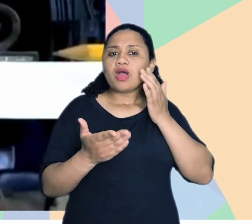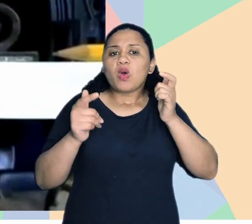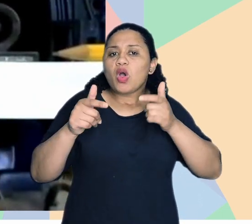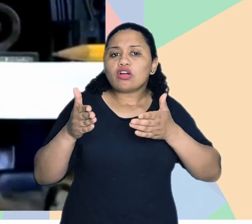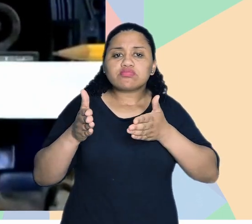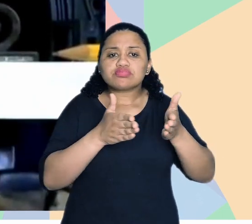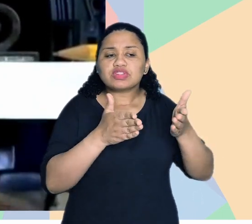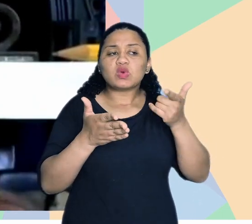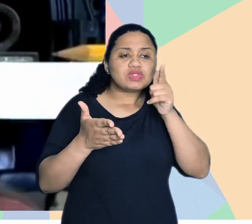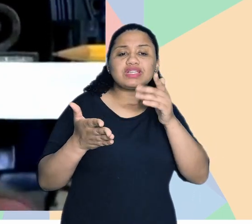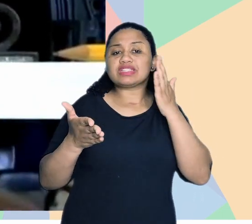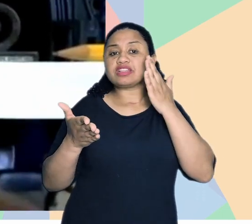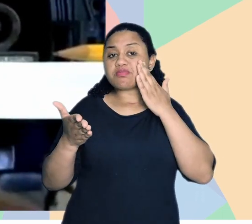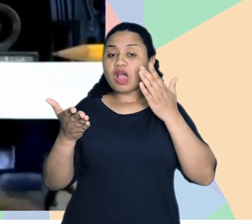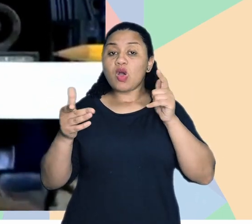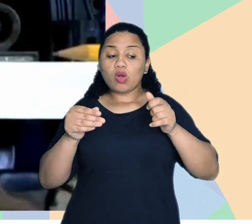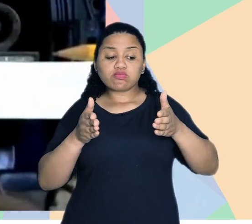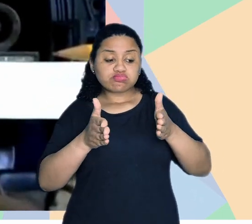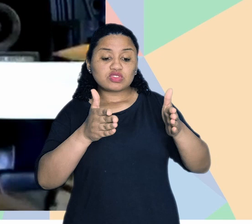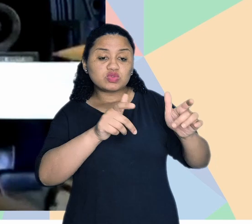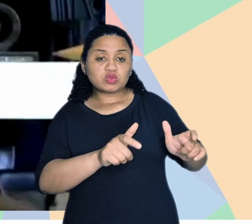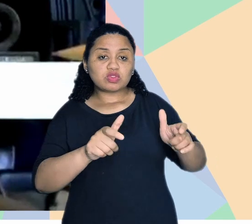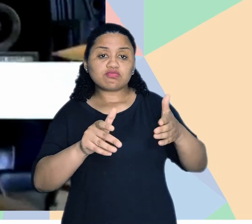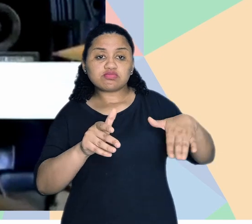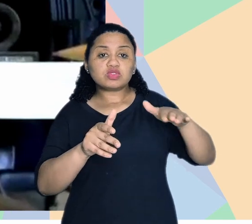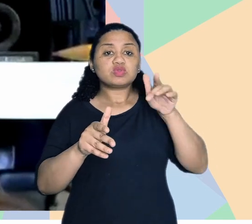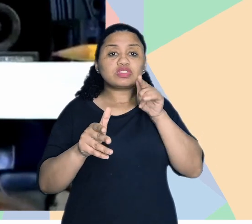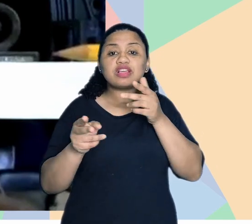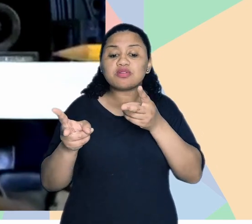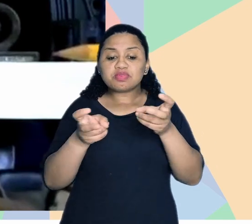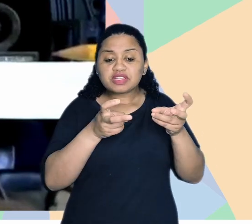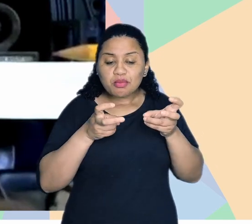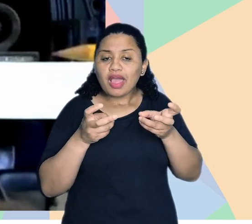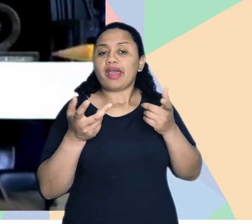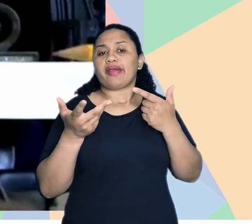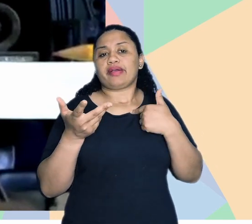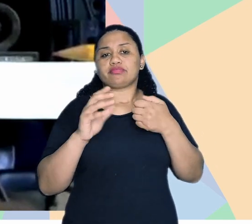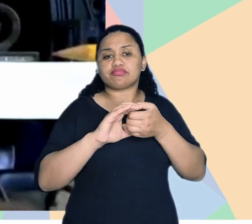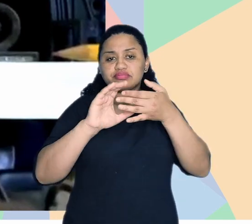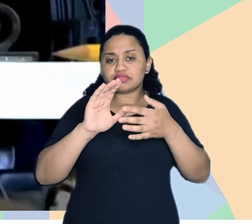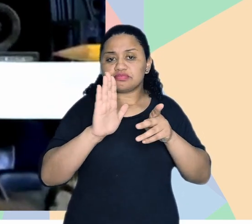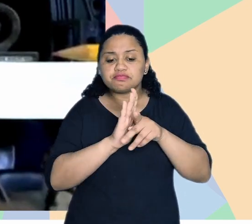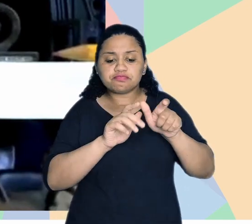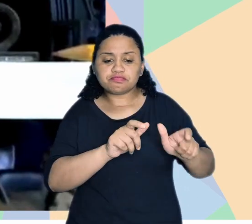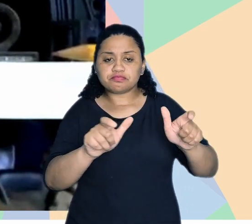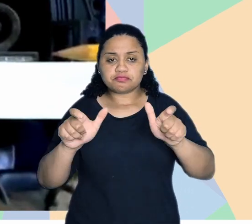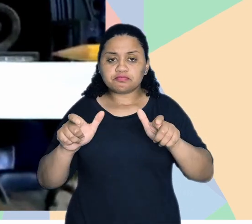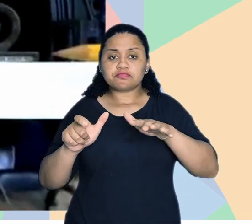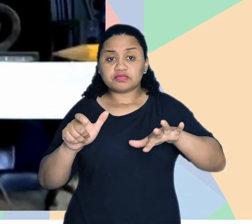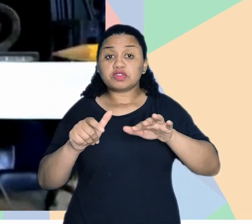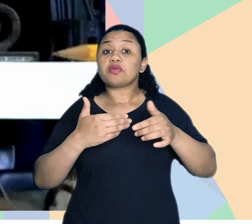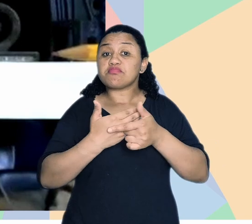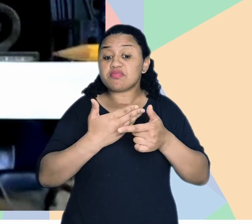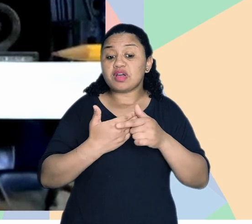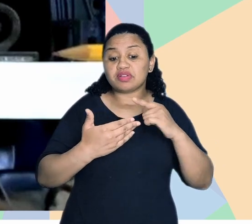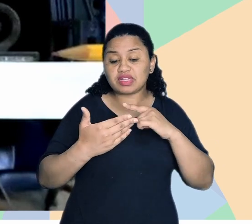para que a gente consiga se orientar num espaço, né? A gente precisa reconhecer a identidade e as funções desse espaço,